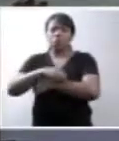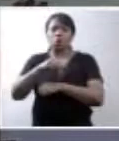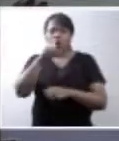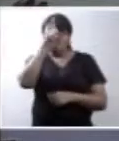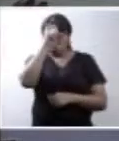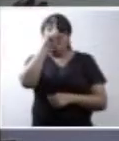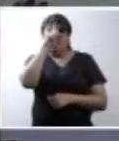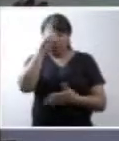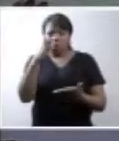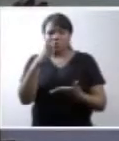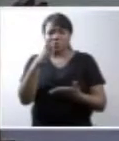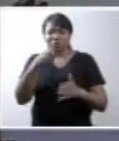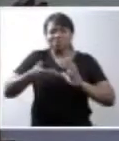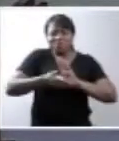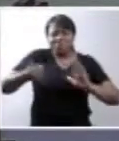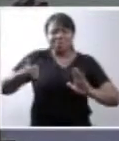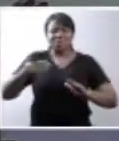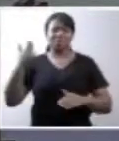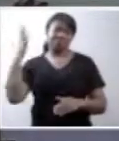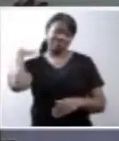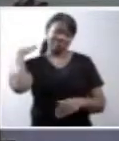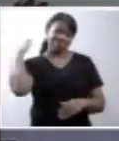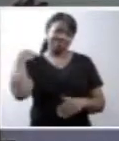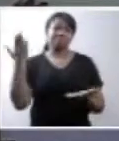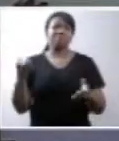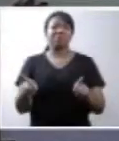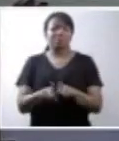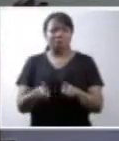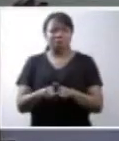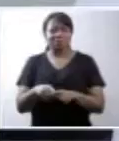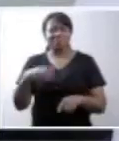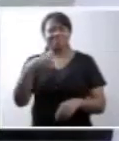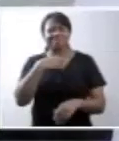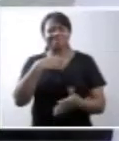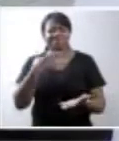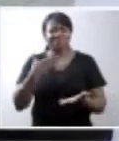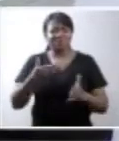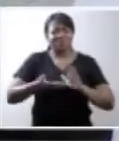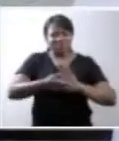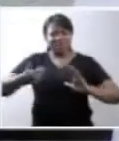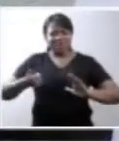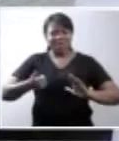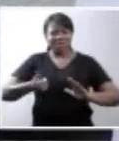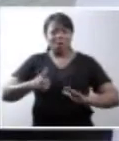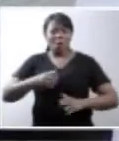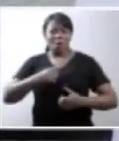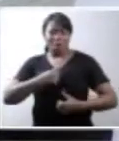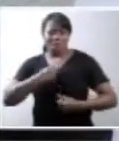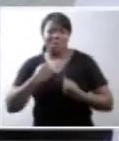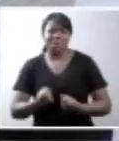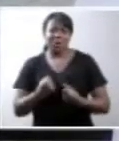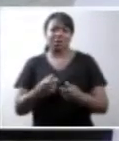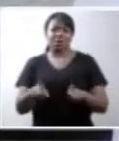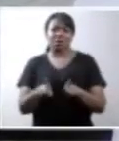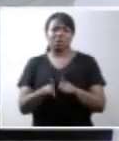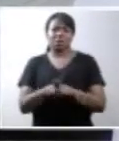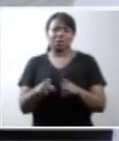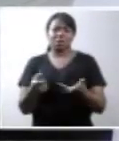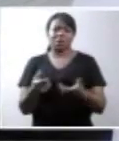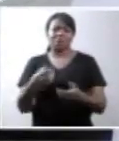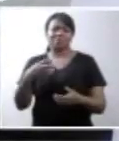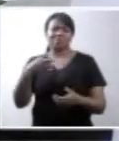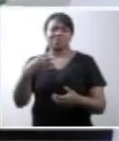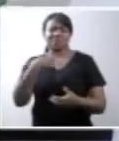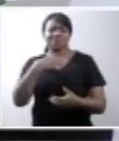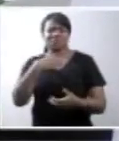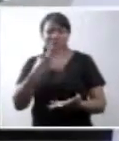Foi como se tirasse um peso muito grande das minhas costas. Como se tivessem tirado com a mão o peso. Parecia que